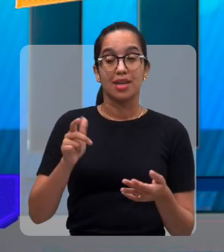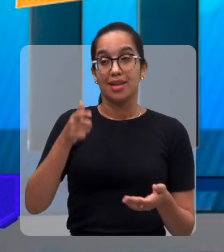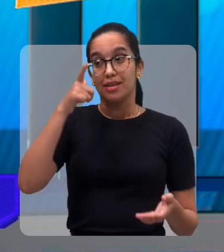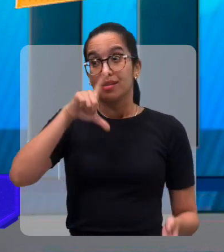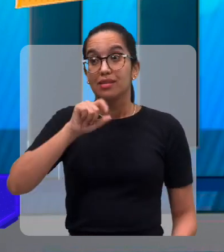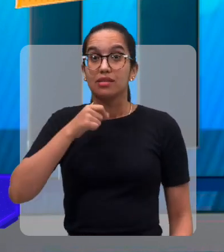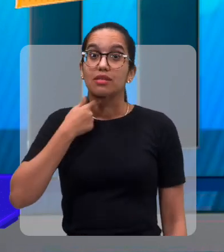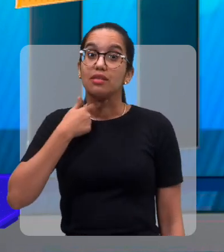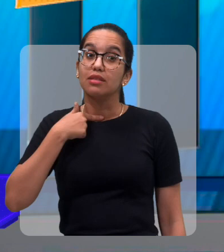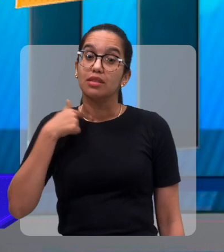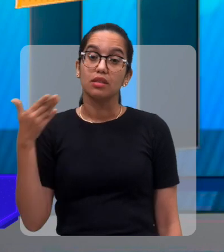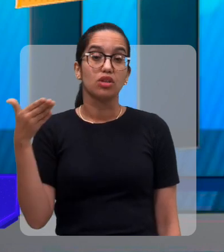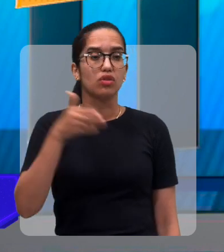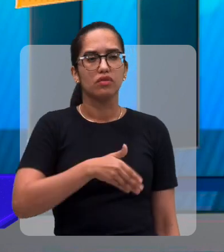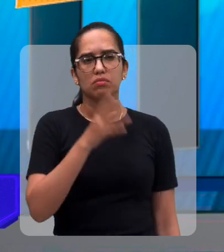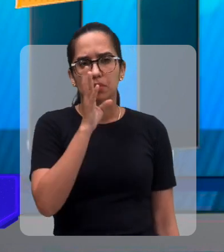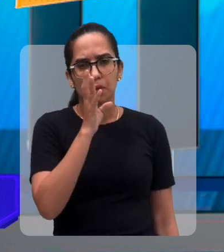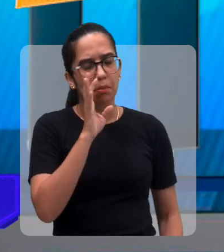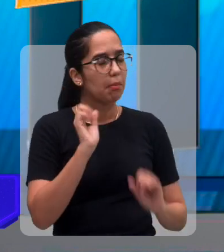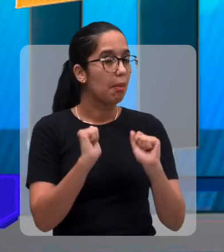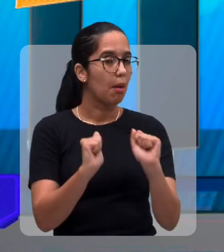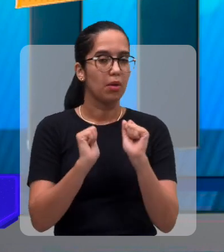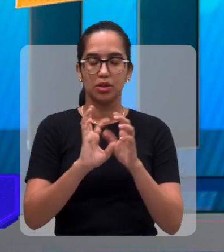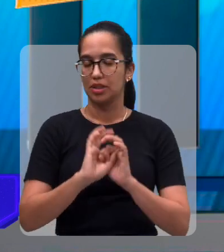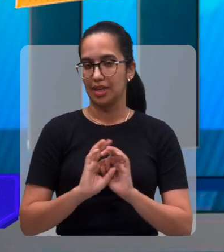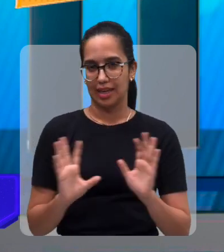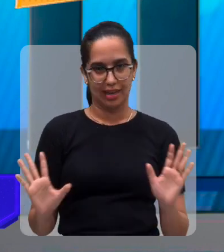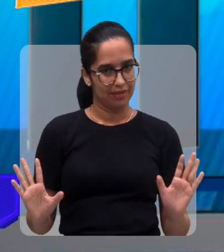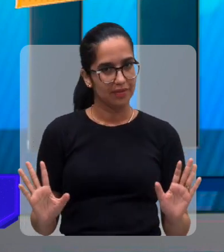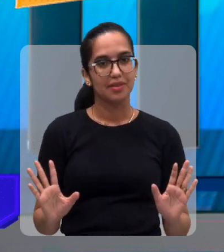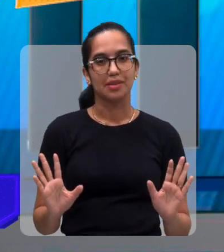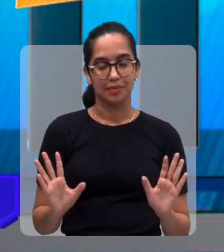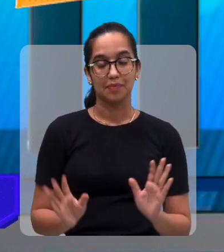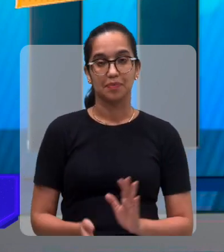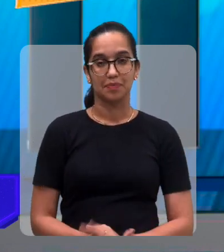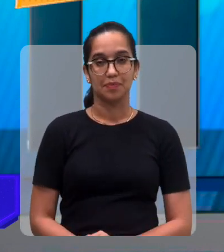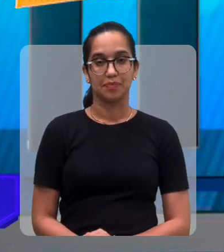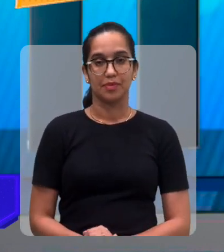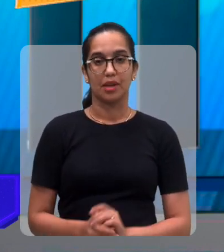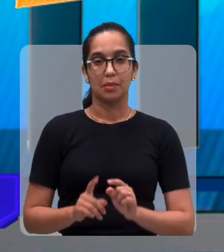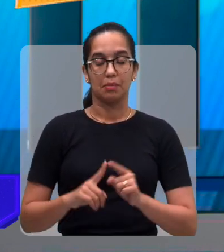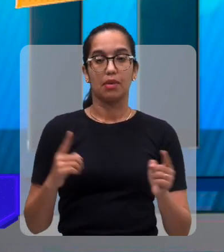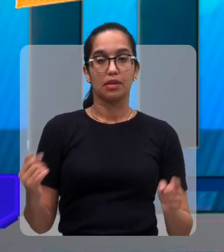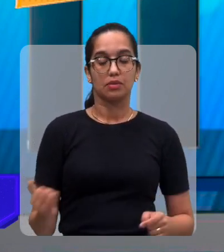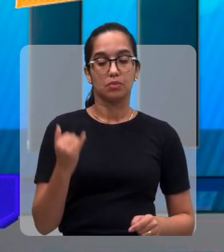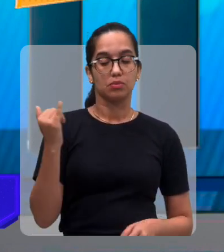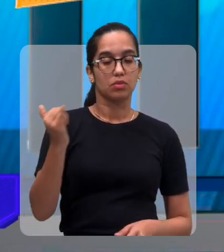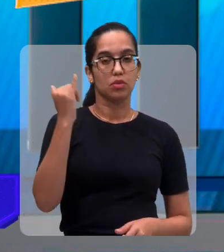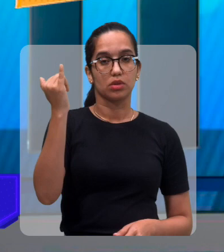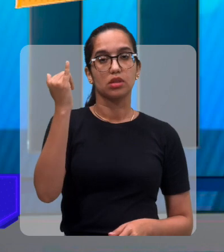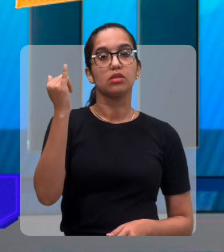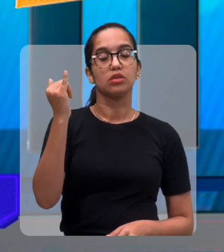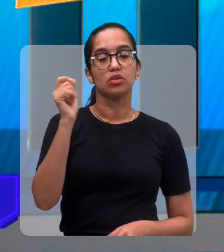vir participar com a gente, a gente está também de braços abertos para que possam estar todos participando. importante é